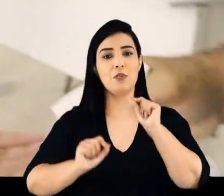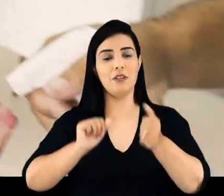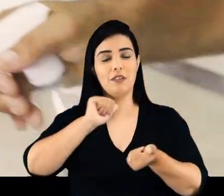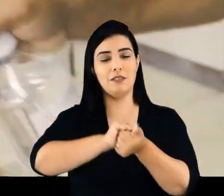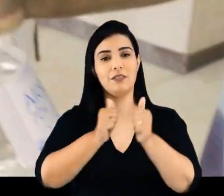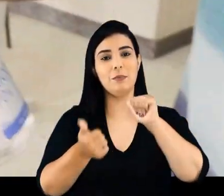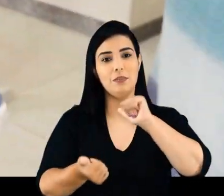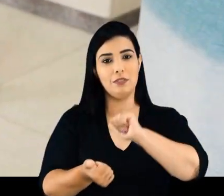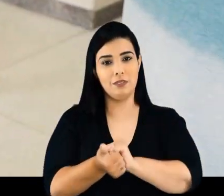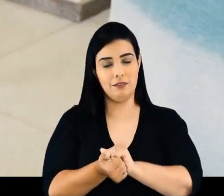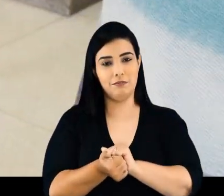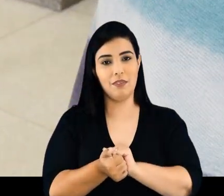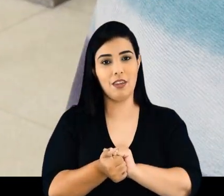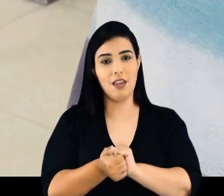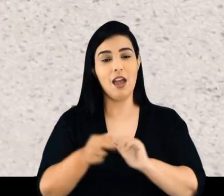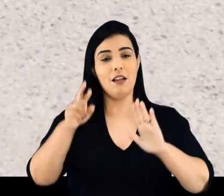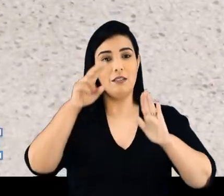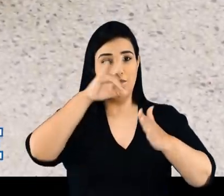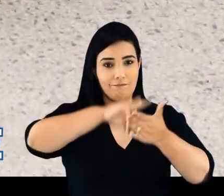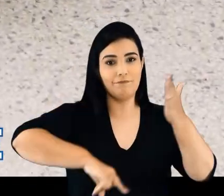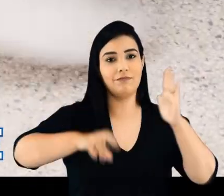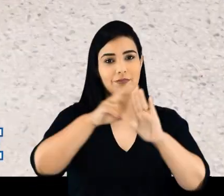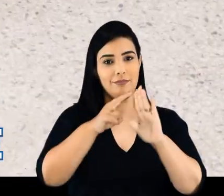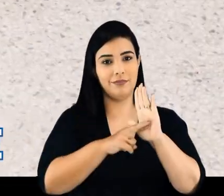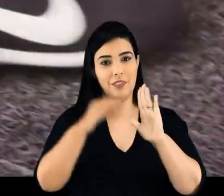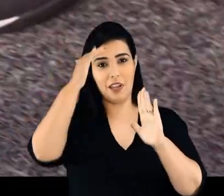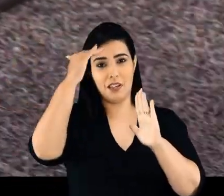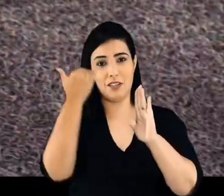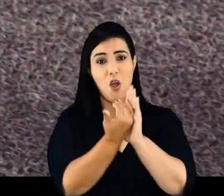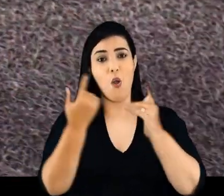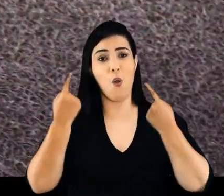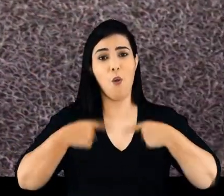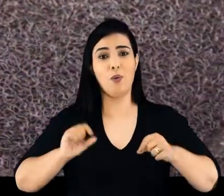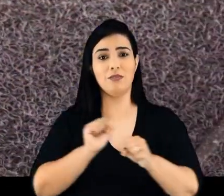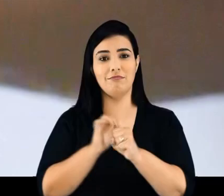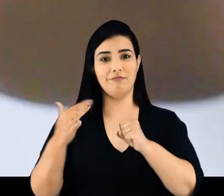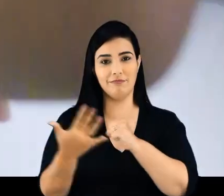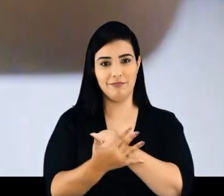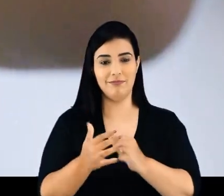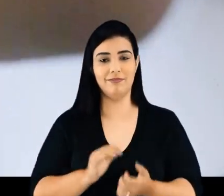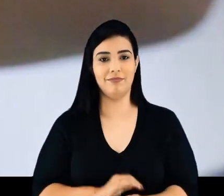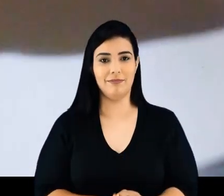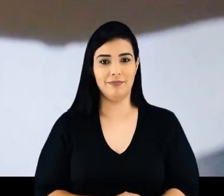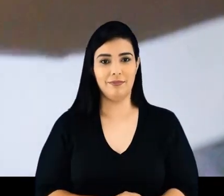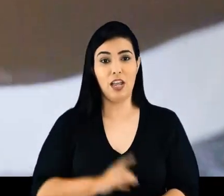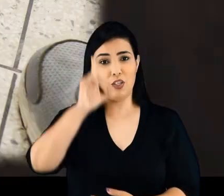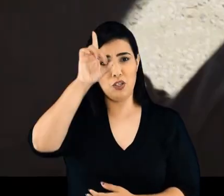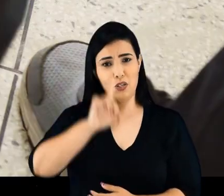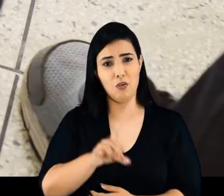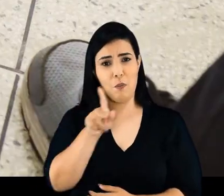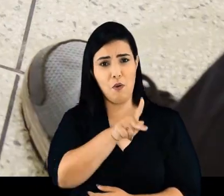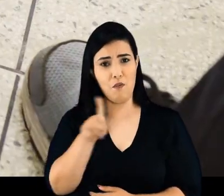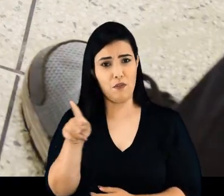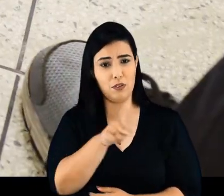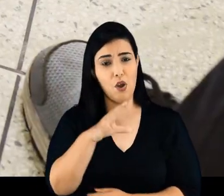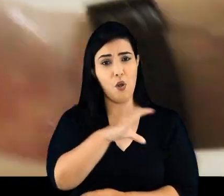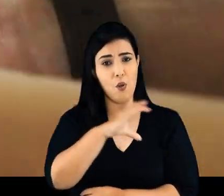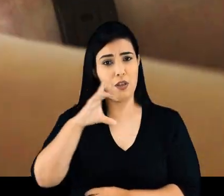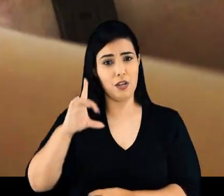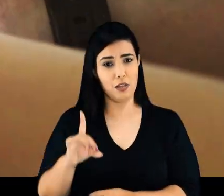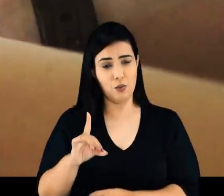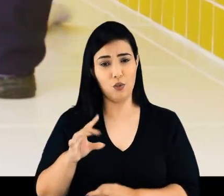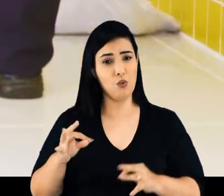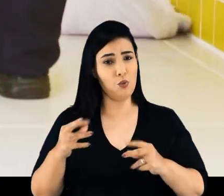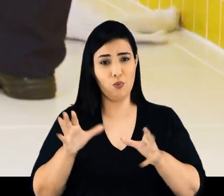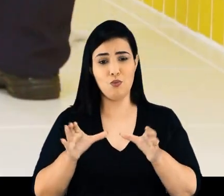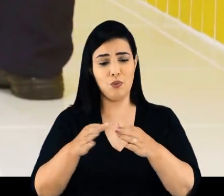alunos. Para o retorno das aulas foram feitas novas adequações, respeitando todos os protocolos de enfrentamento à